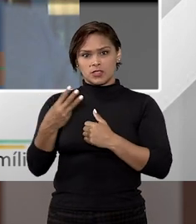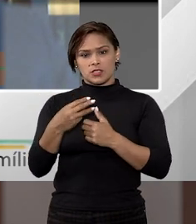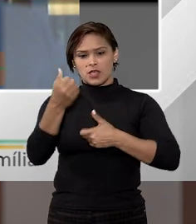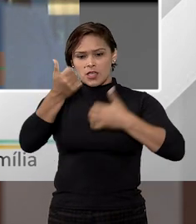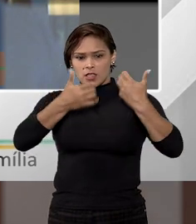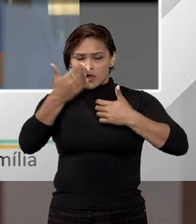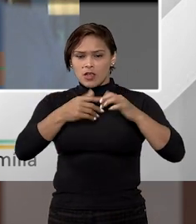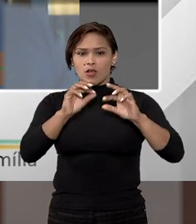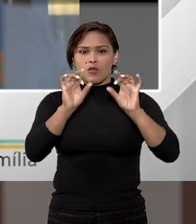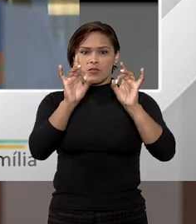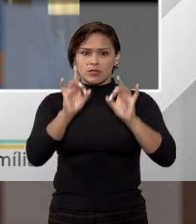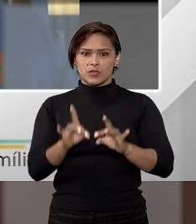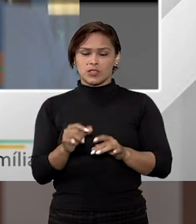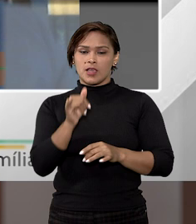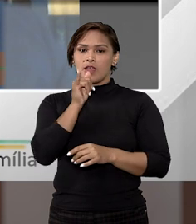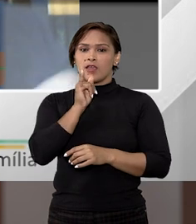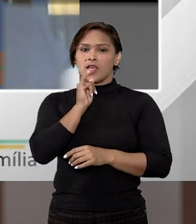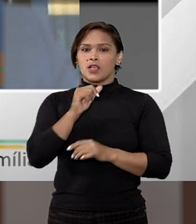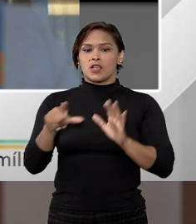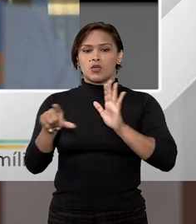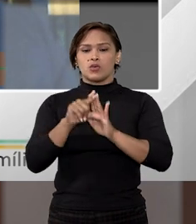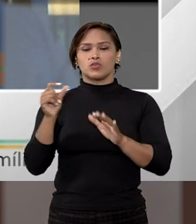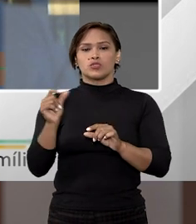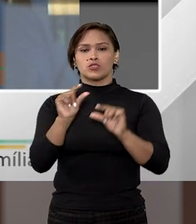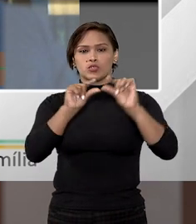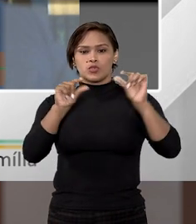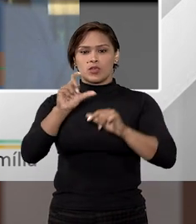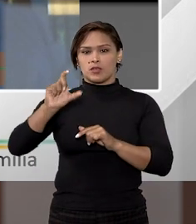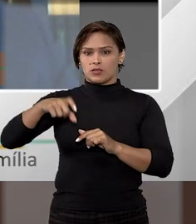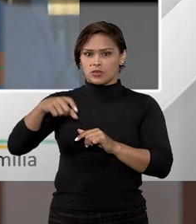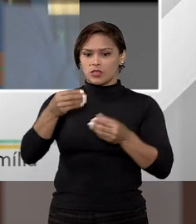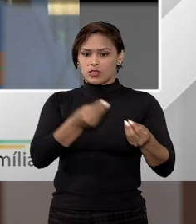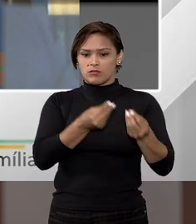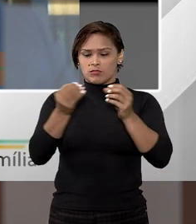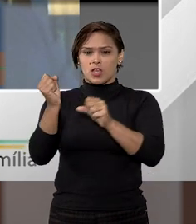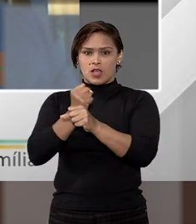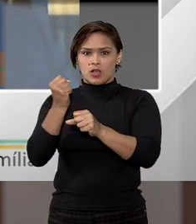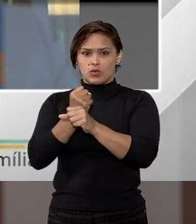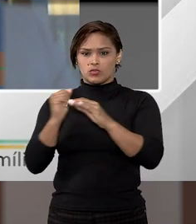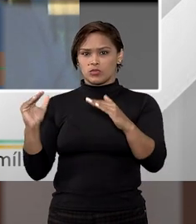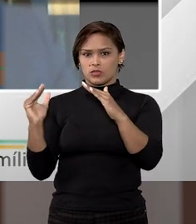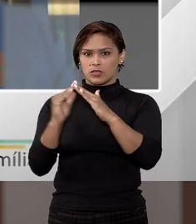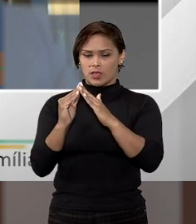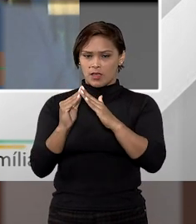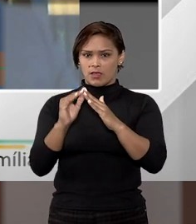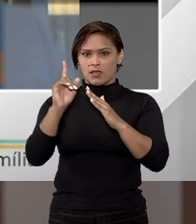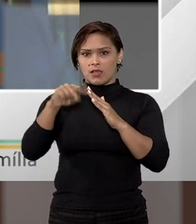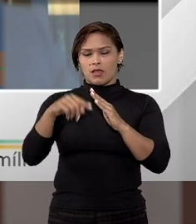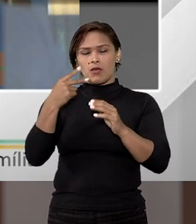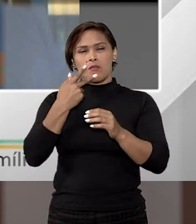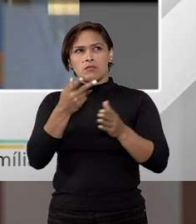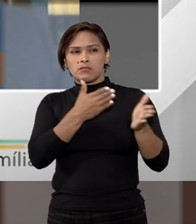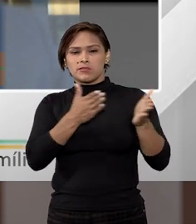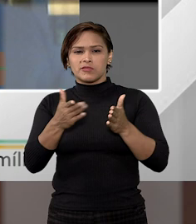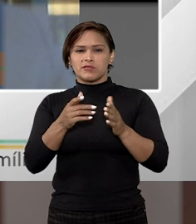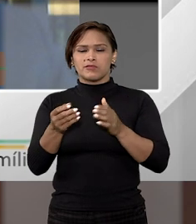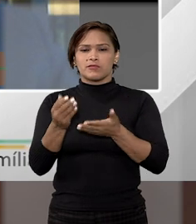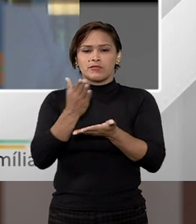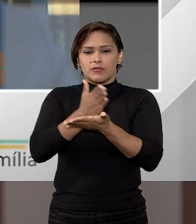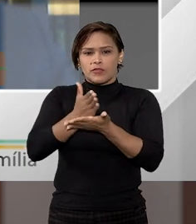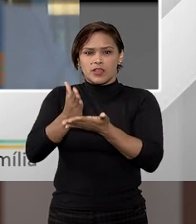traz algumas exceções, como, por exemplo, o titular do crédito destinado à construção do imóvel, então, quando você faz um